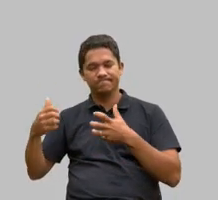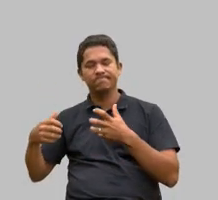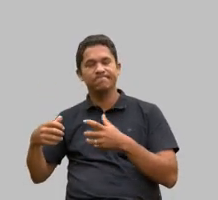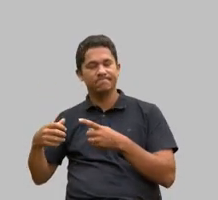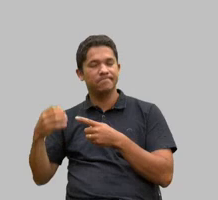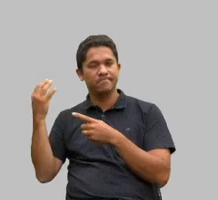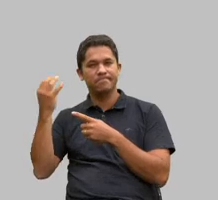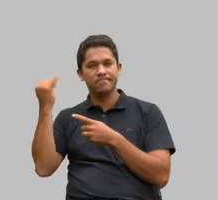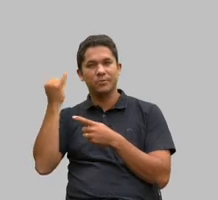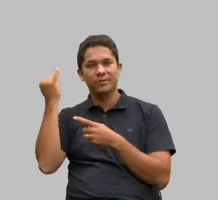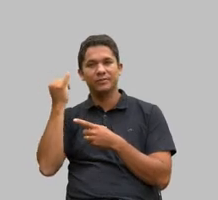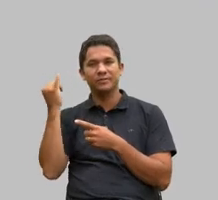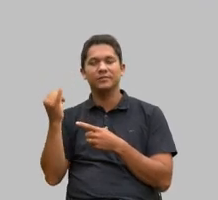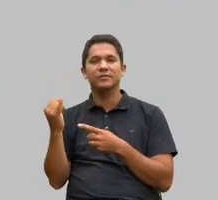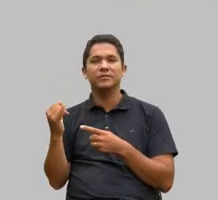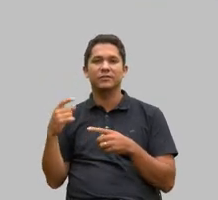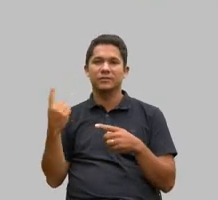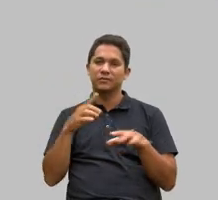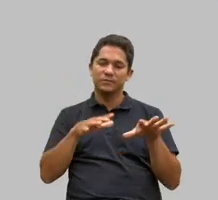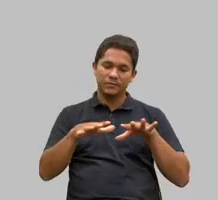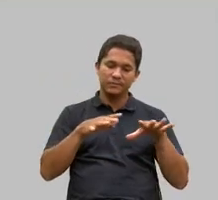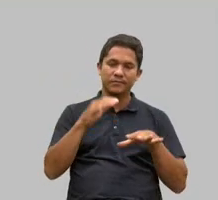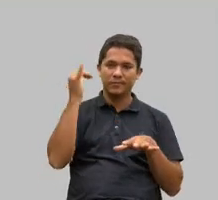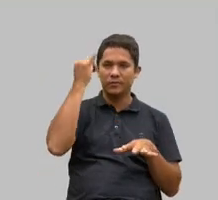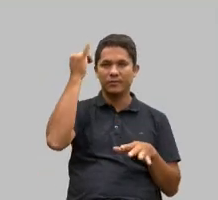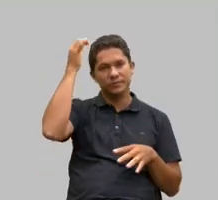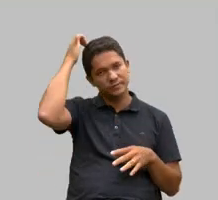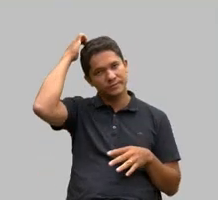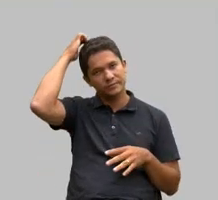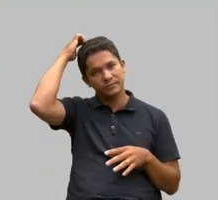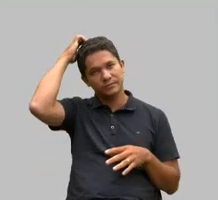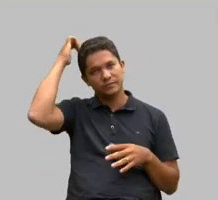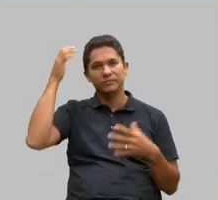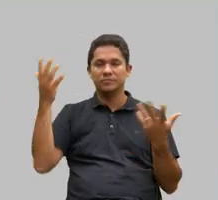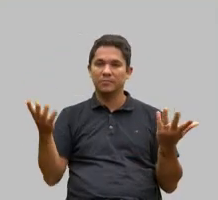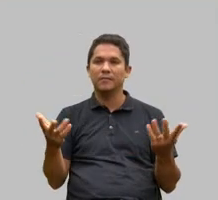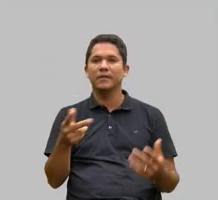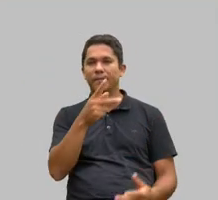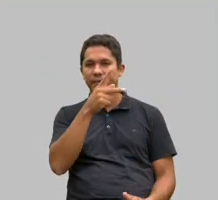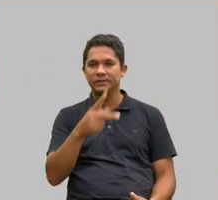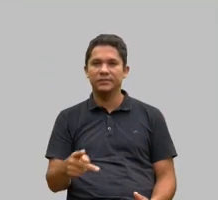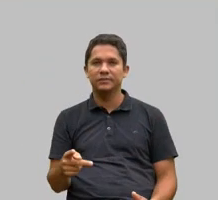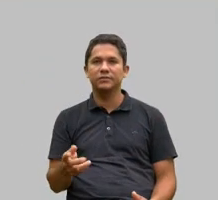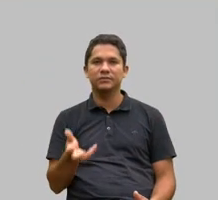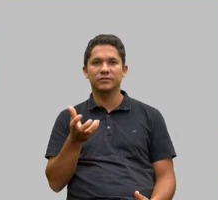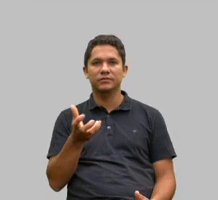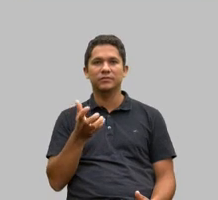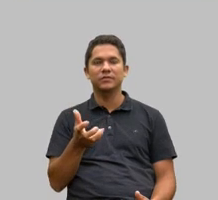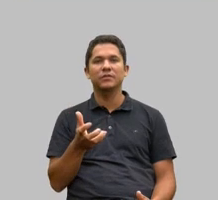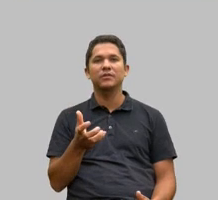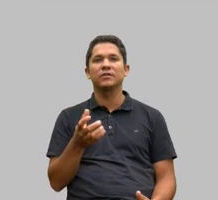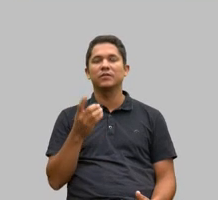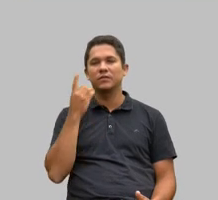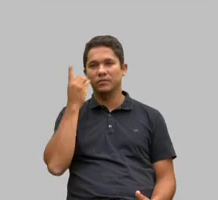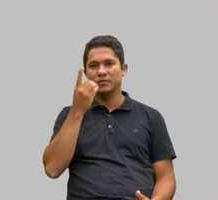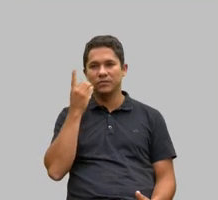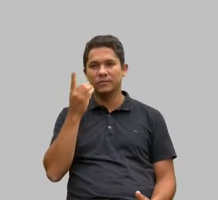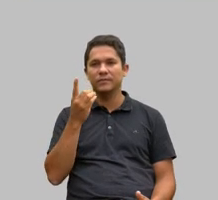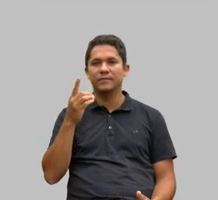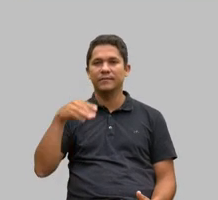nosso movimento vai dar certo e por fim meu caro presidente doutor Maurício o senhor é uma